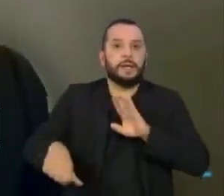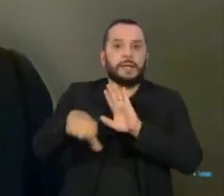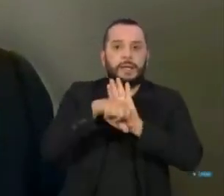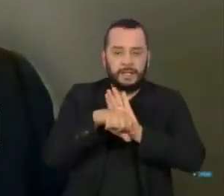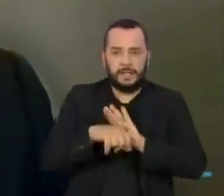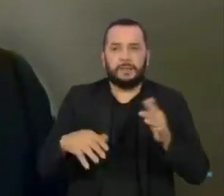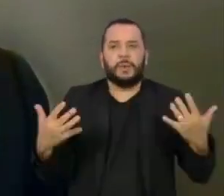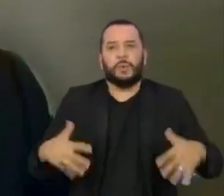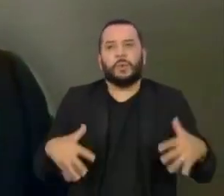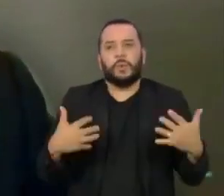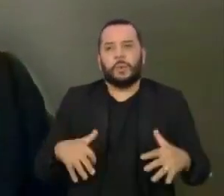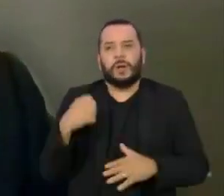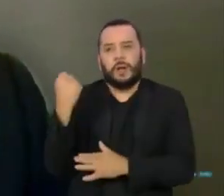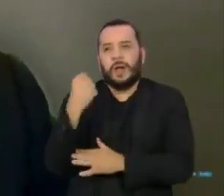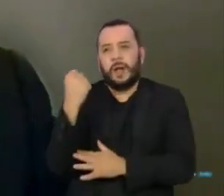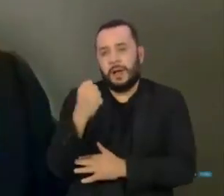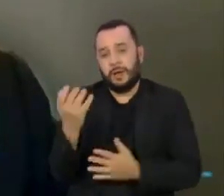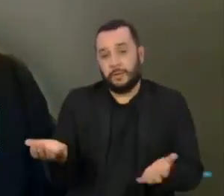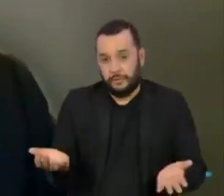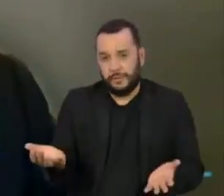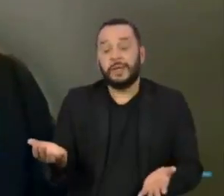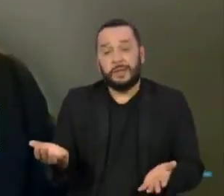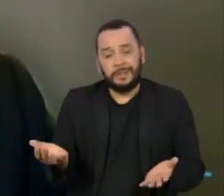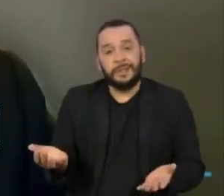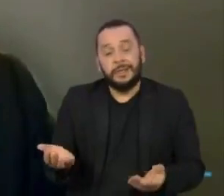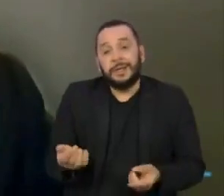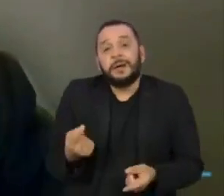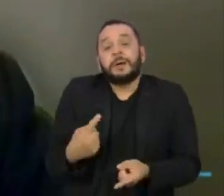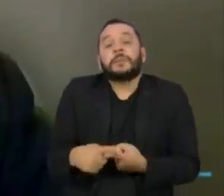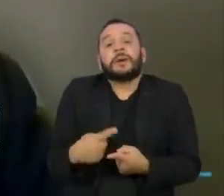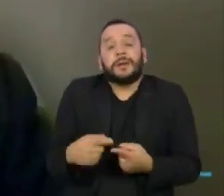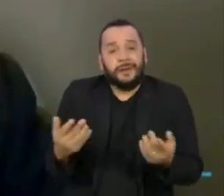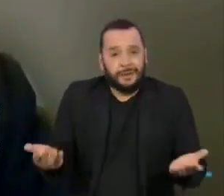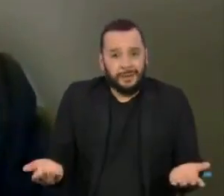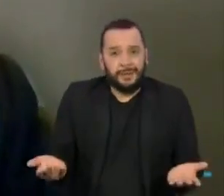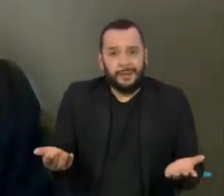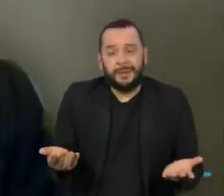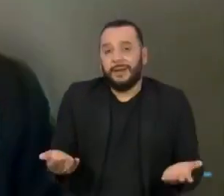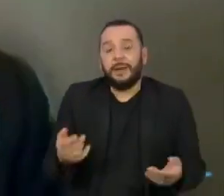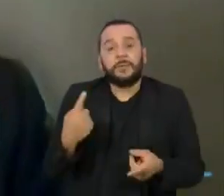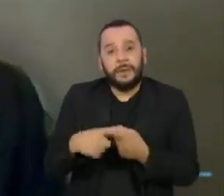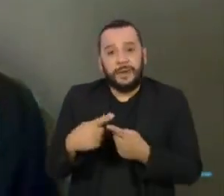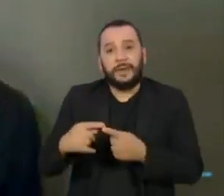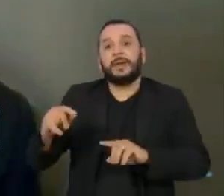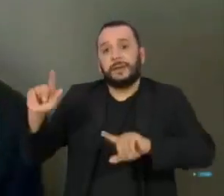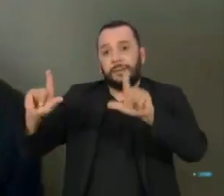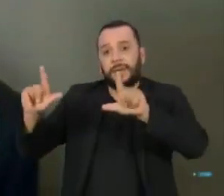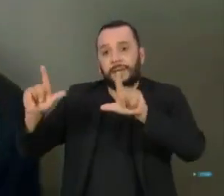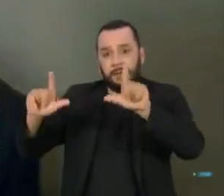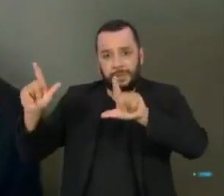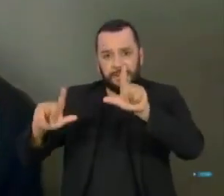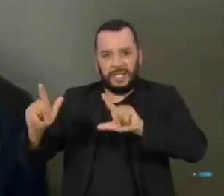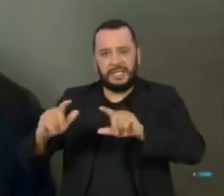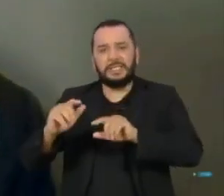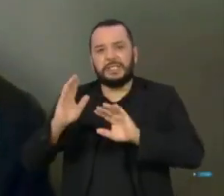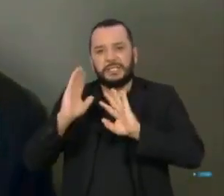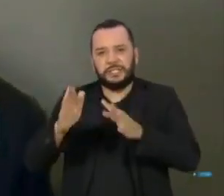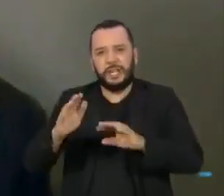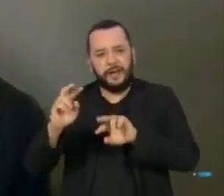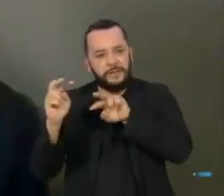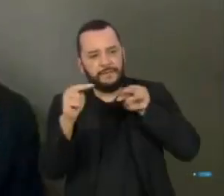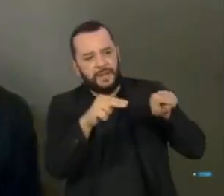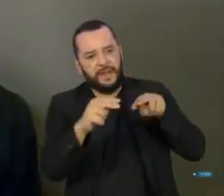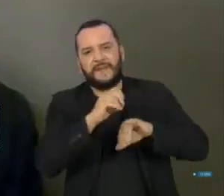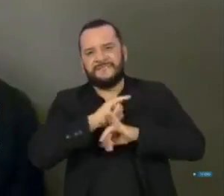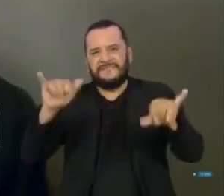bárbaro, digamos um homicídio, um crime de calor popular, é propriamente a atuação da imprensa. Se ela não tivesse atuado para